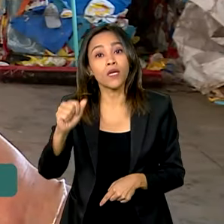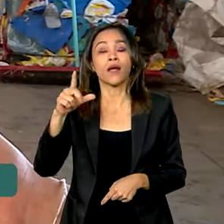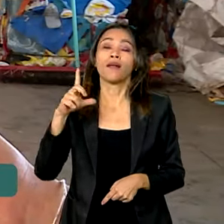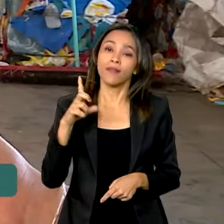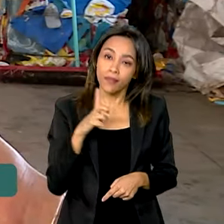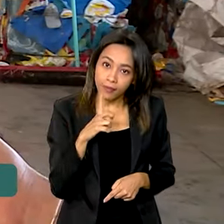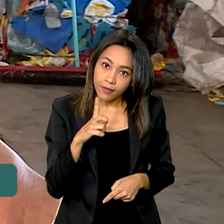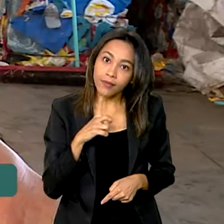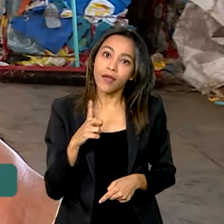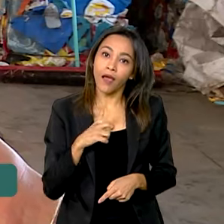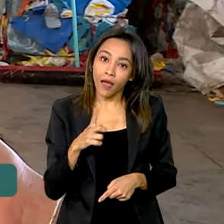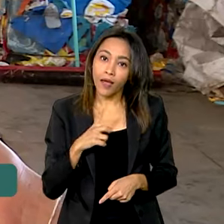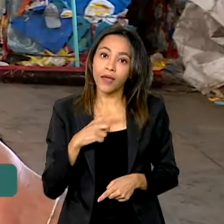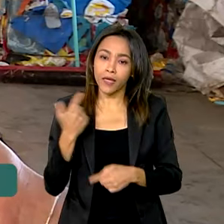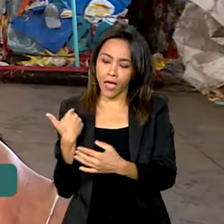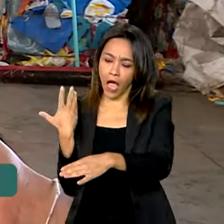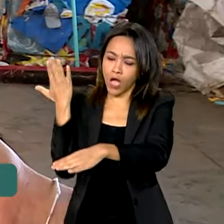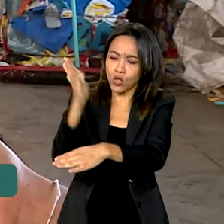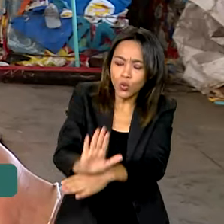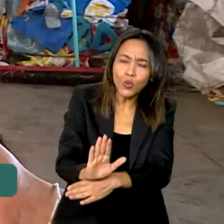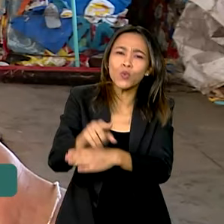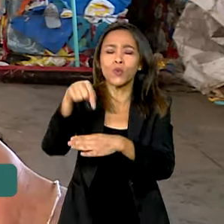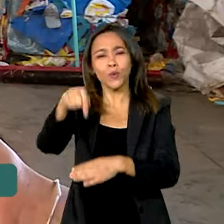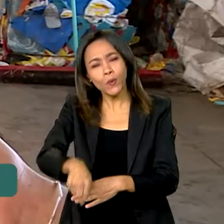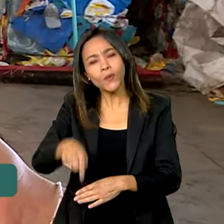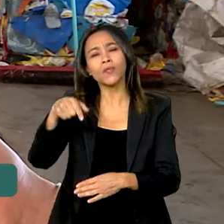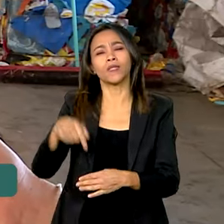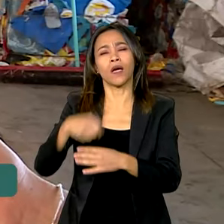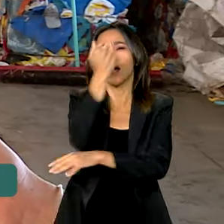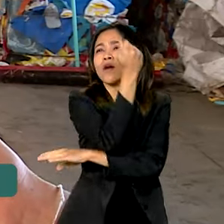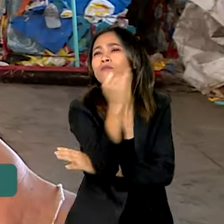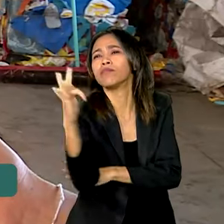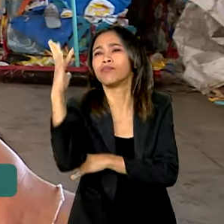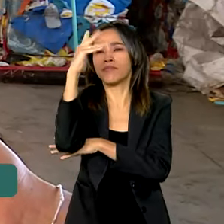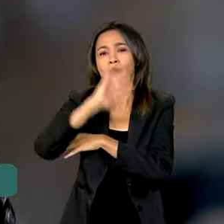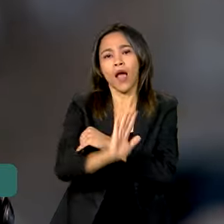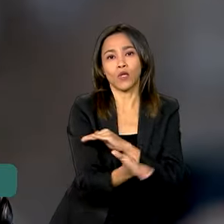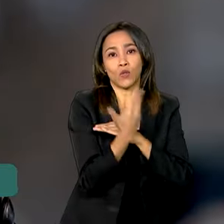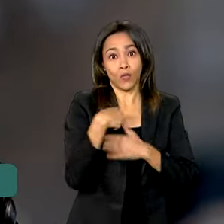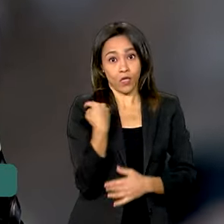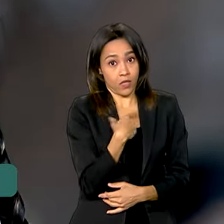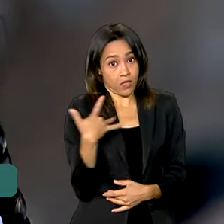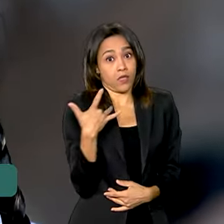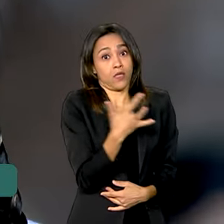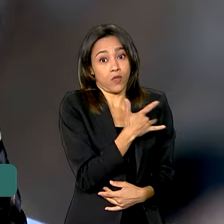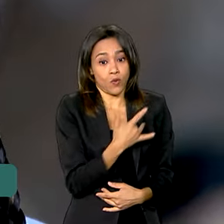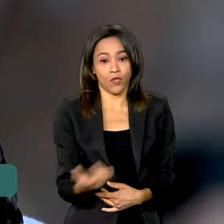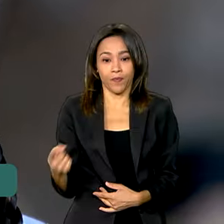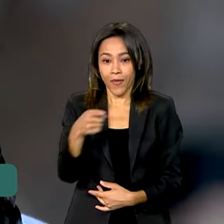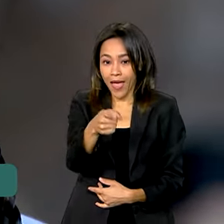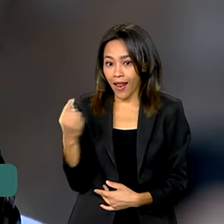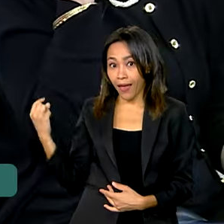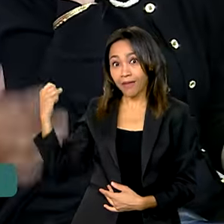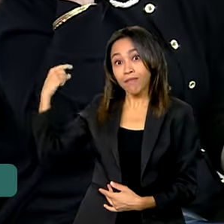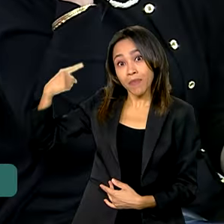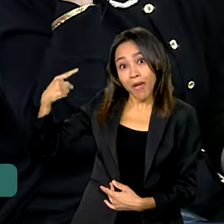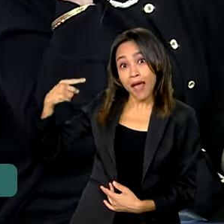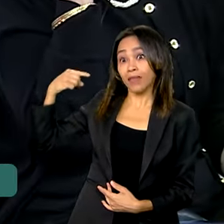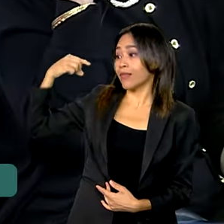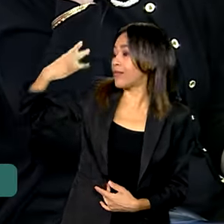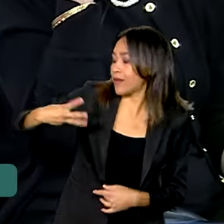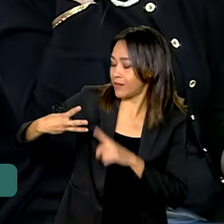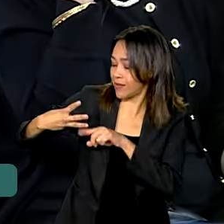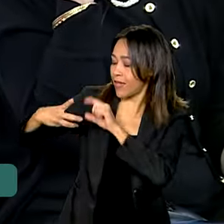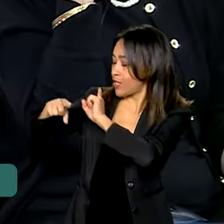fluxo que beneficie o meio ambiente, beneficie o nosso planeta, beneficie a gente, beneficie a nossa saúde. Terceira geração de catadores, a Aline